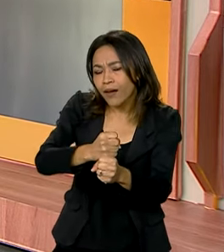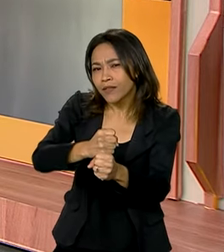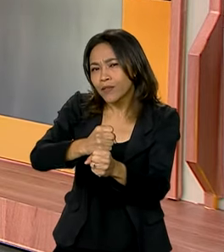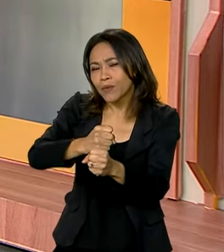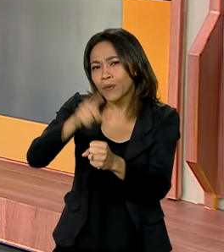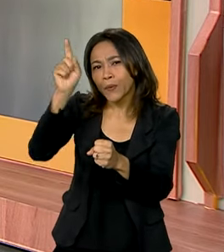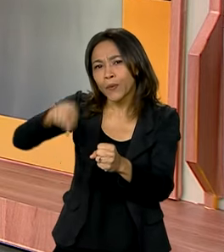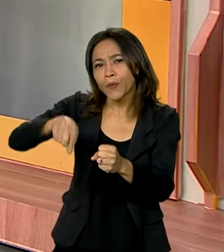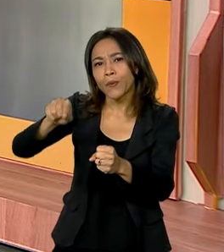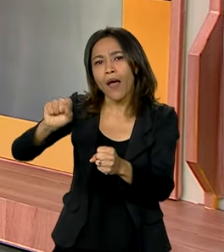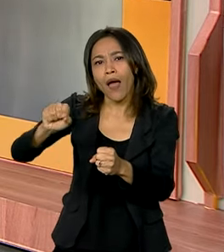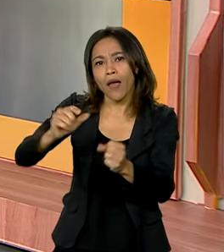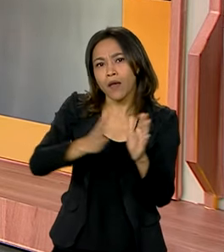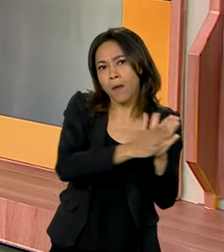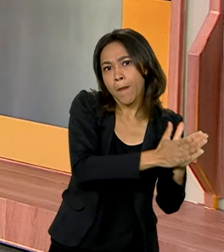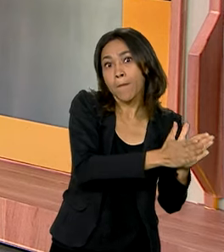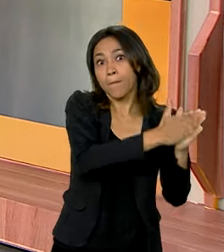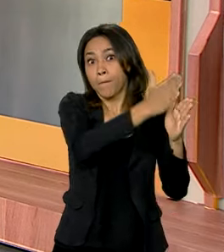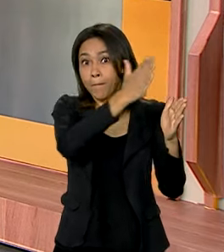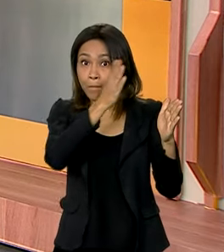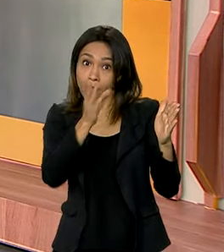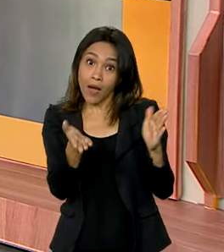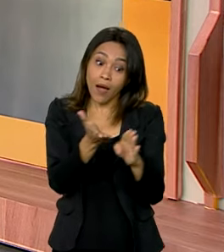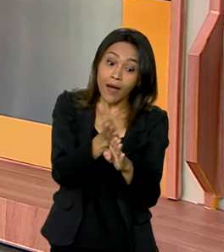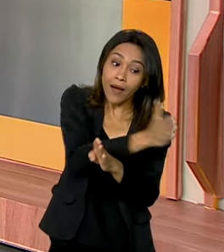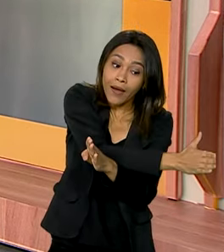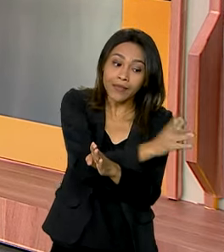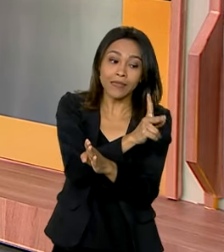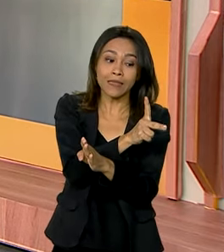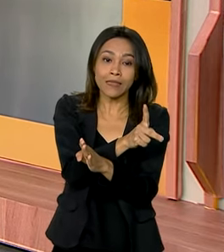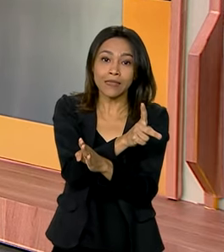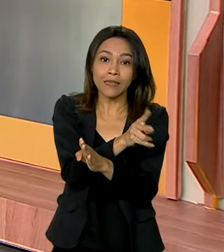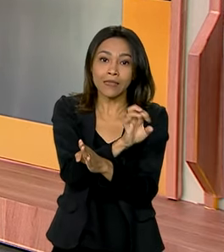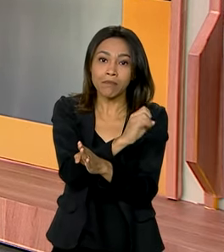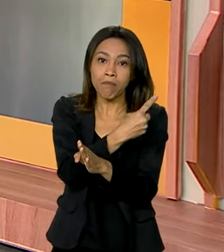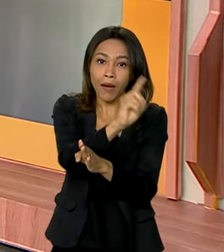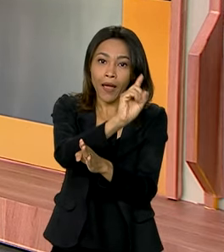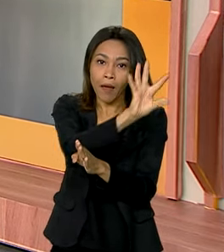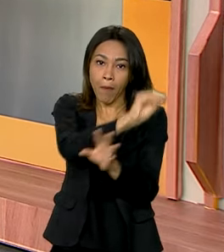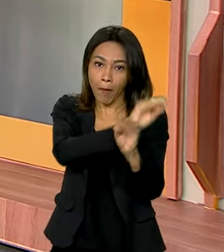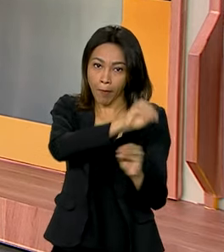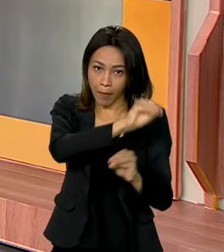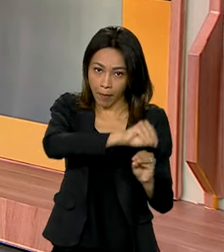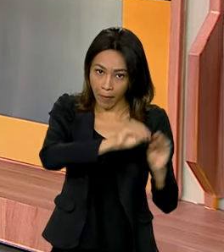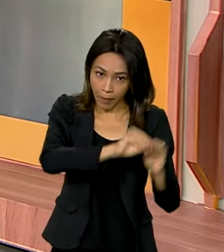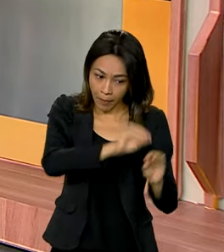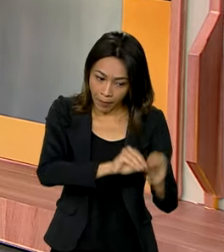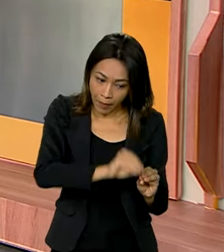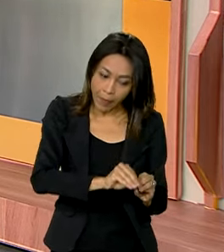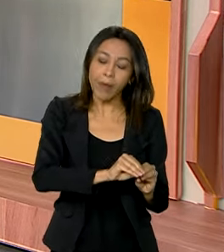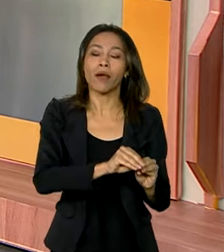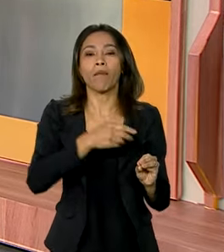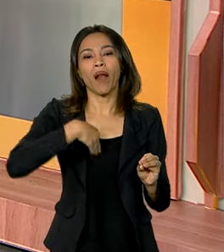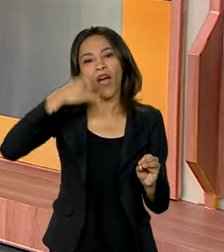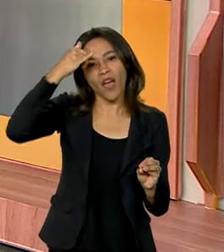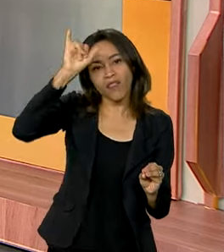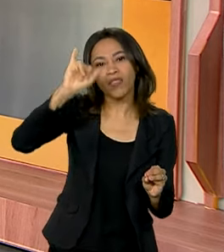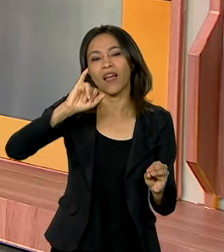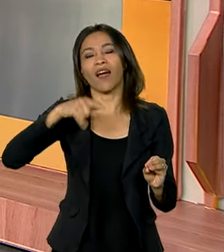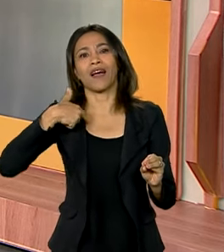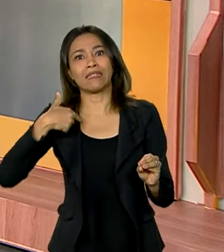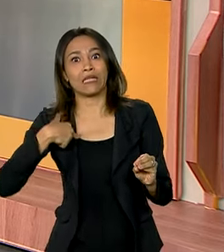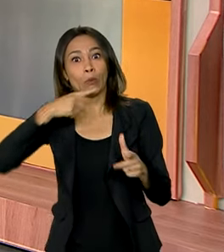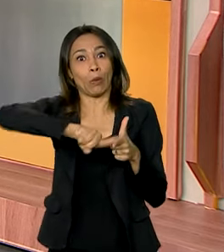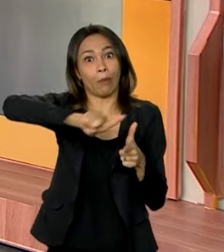esse uso maior das declarações pré-preenchidas, né? Que agilizam o processo, diminuem a chance da pessoa cair na malha